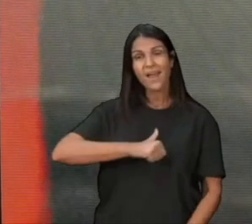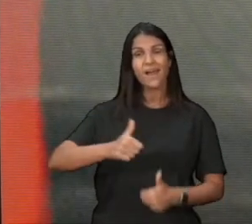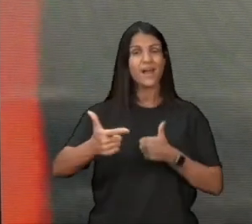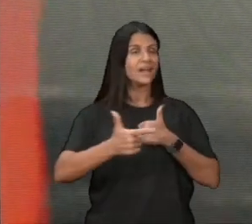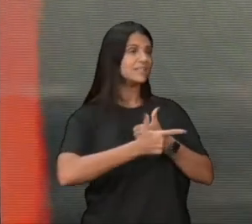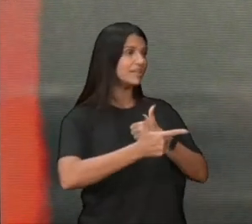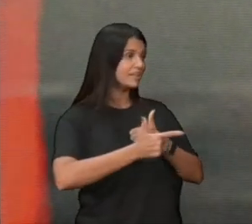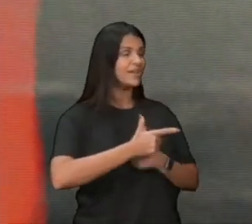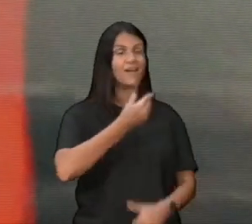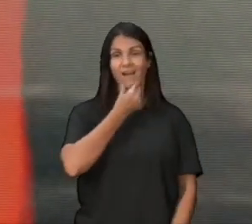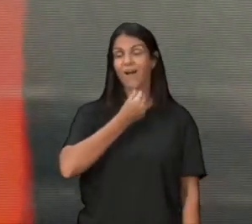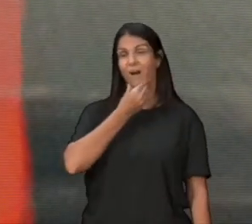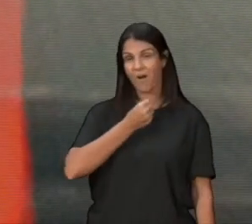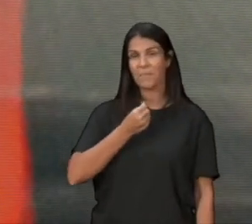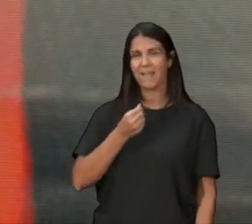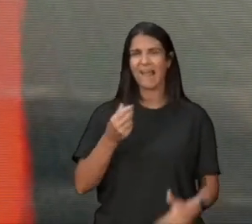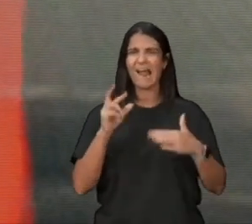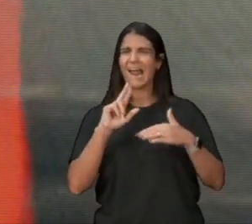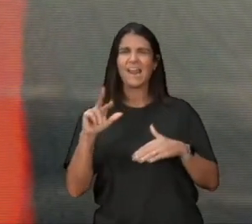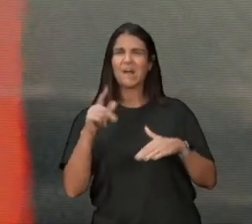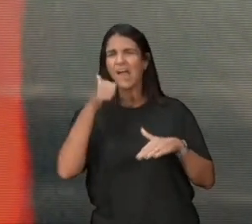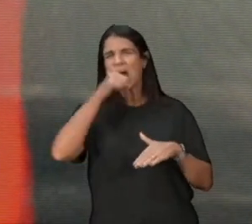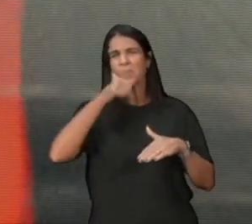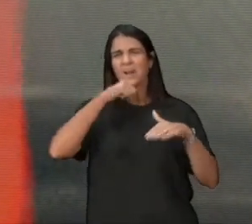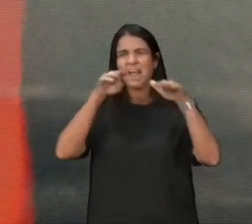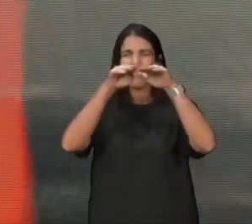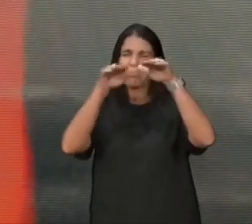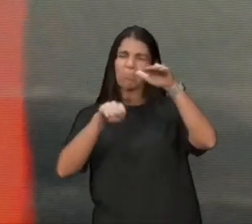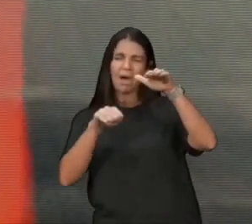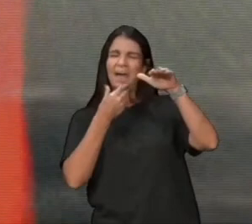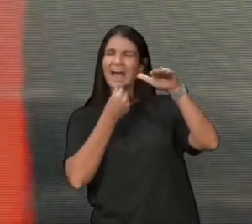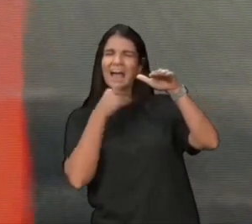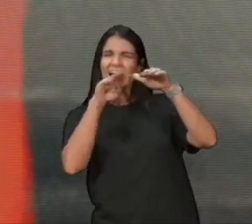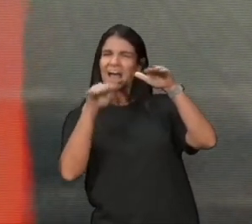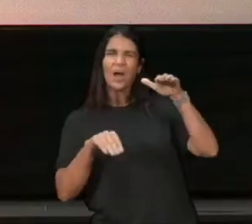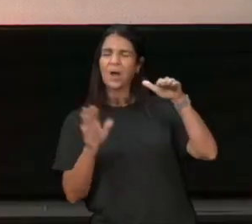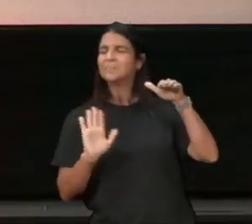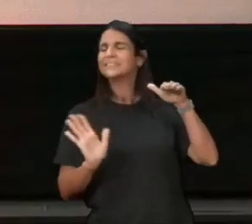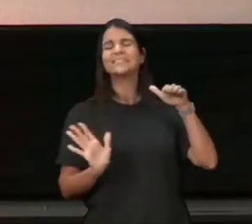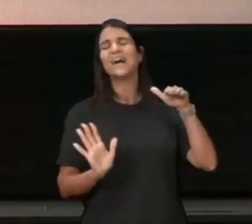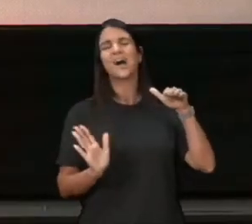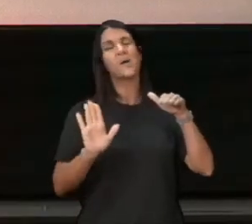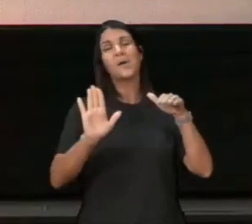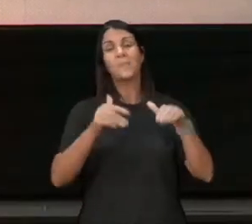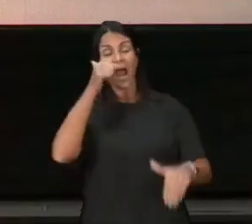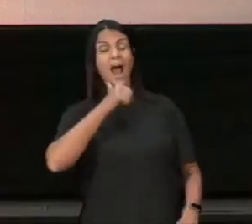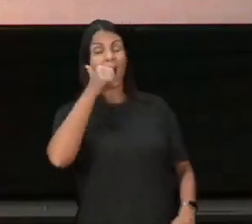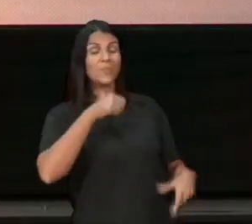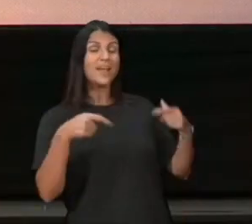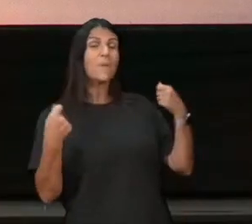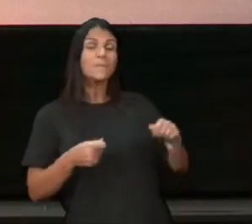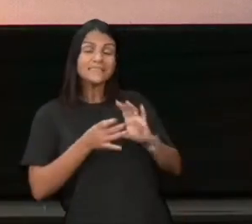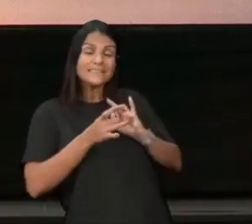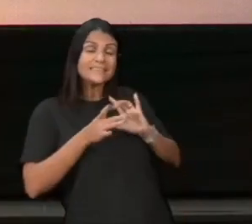ninguém está dizendo que a mulher é inferior ao homem, mas tem hora, que se a mulher, não deixar o seu homem decidir, ele não se sente